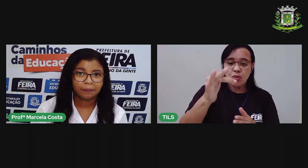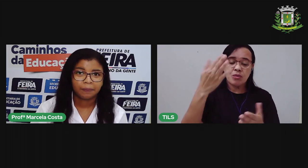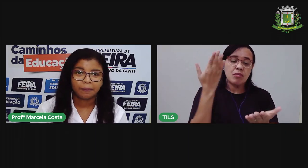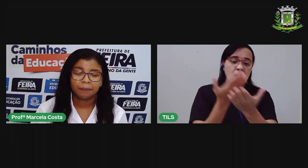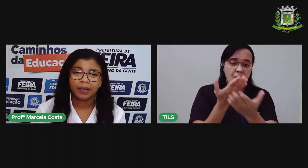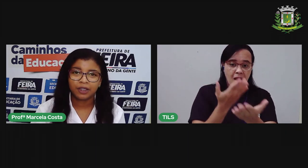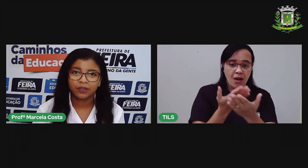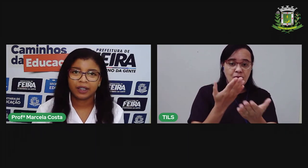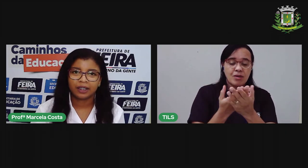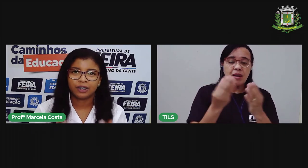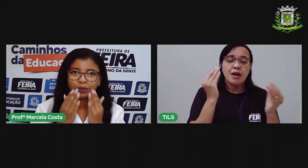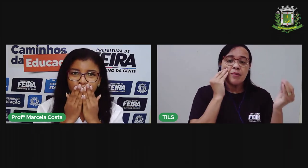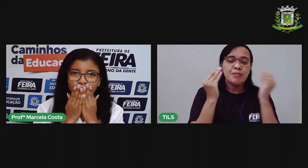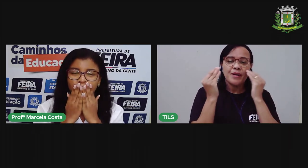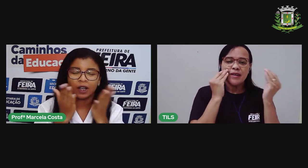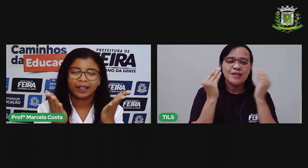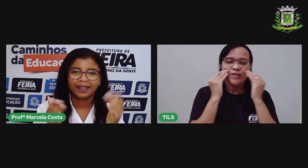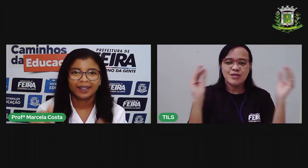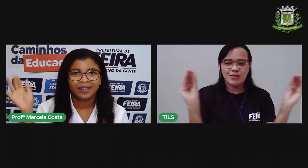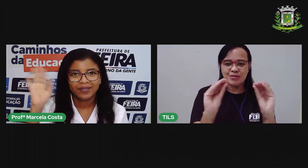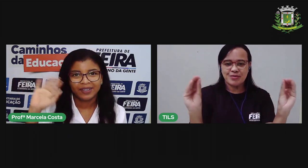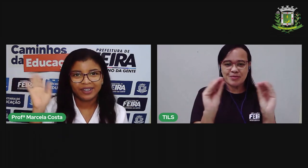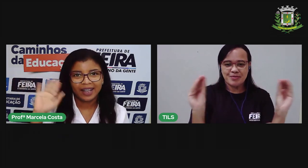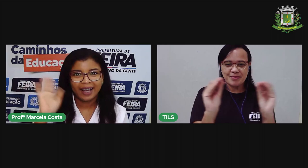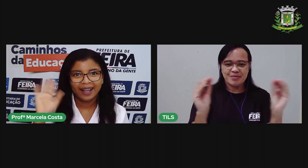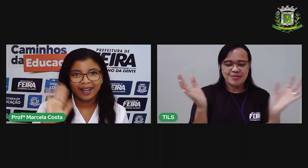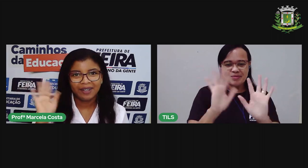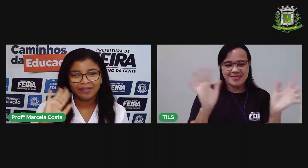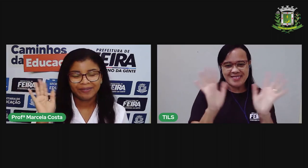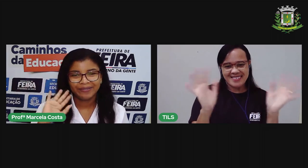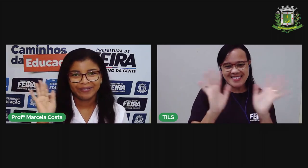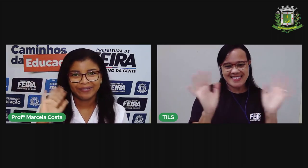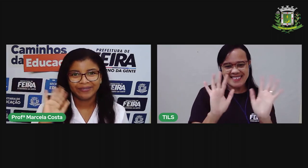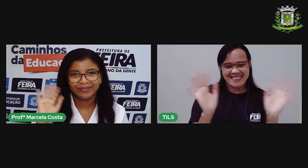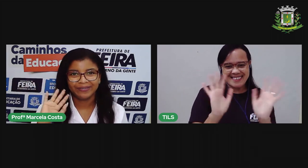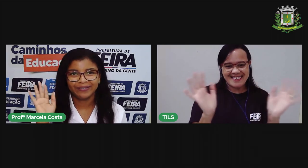aula. Um beijo grande. Tchau!